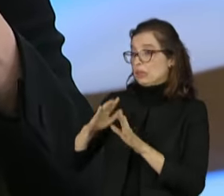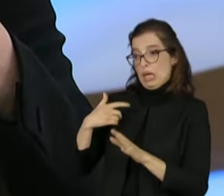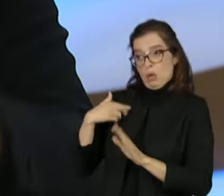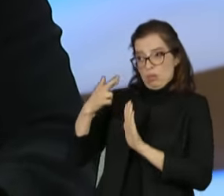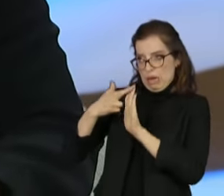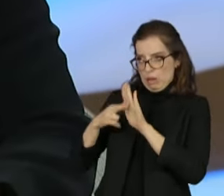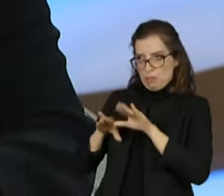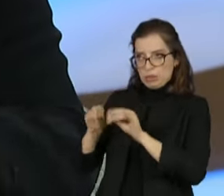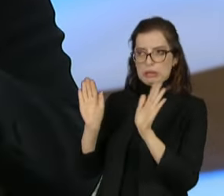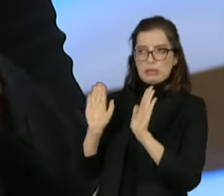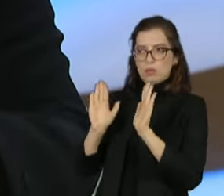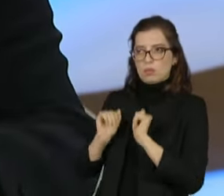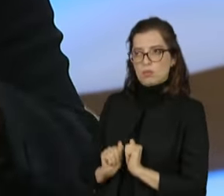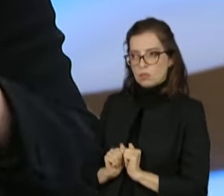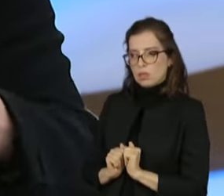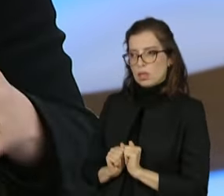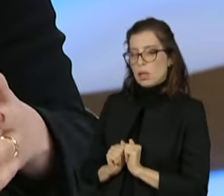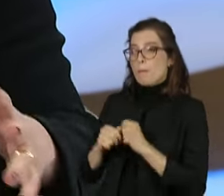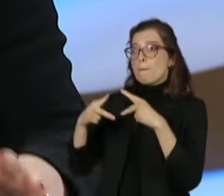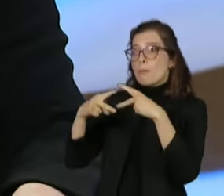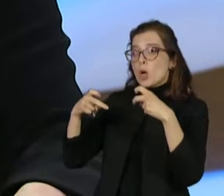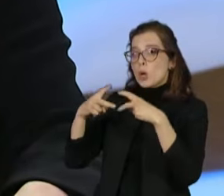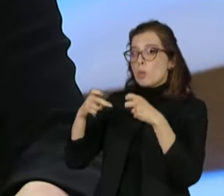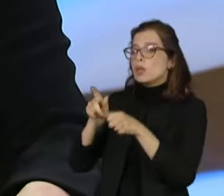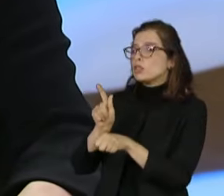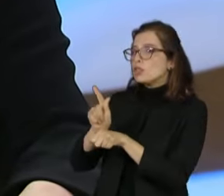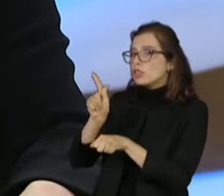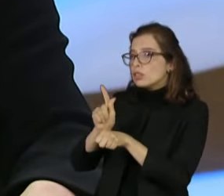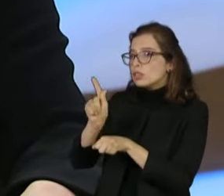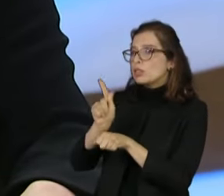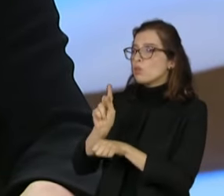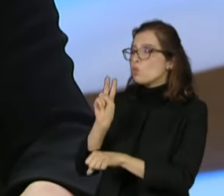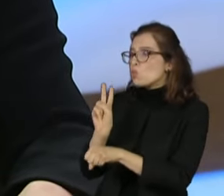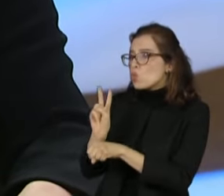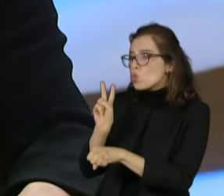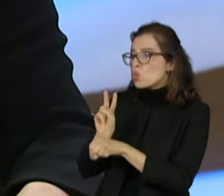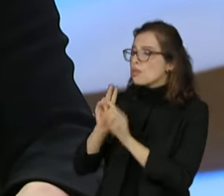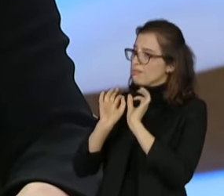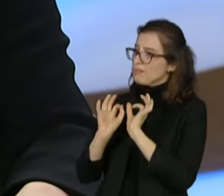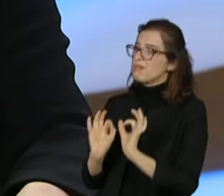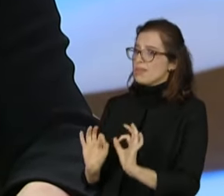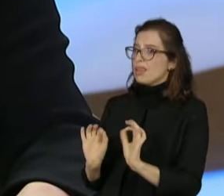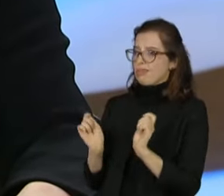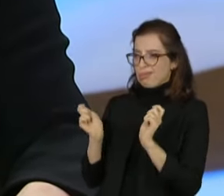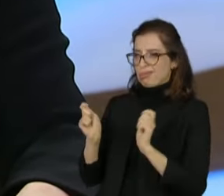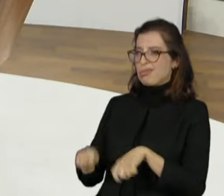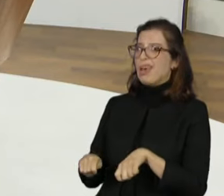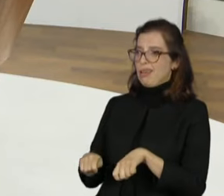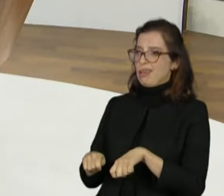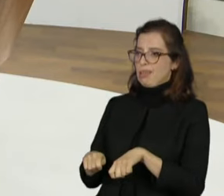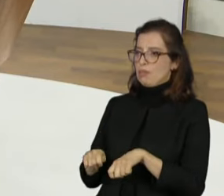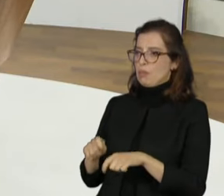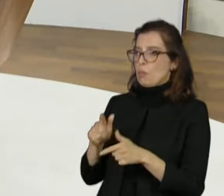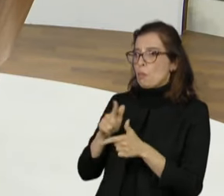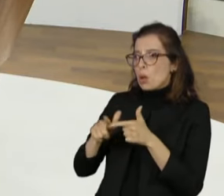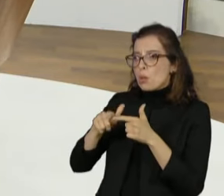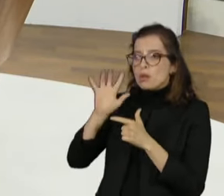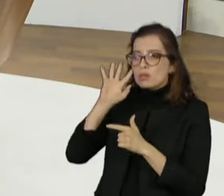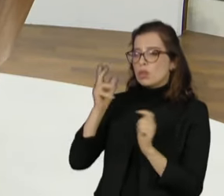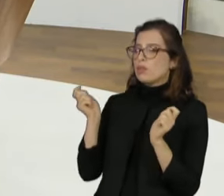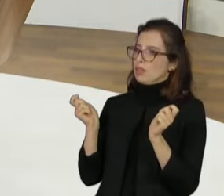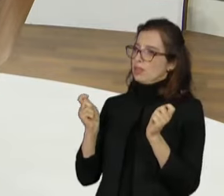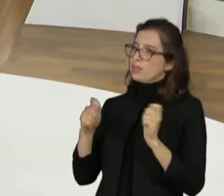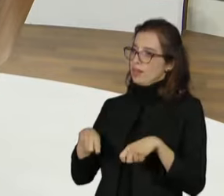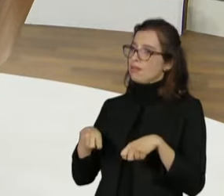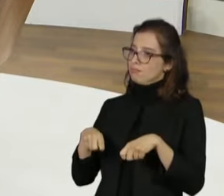sendo bem gerida, ela dá conta de resolver os problemas do Brasil. Em relação à alta dos combustíveis em casos